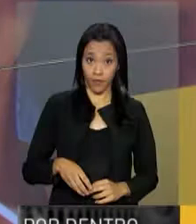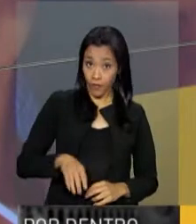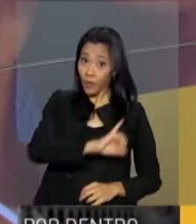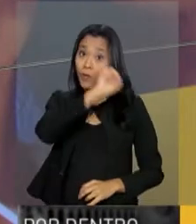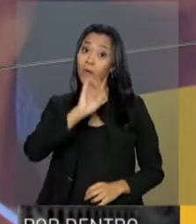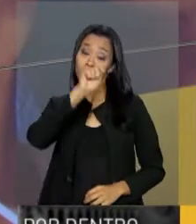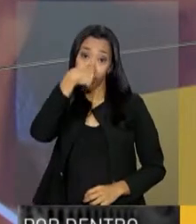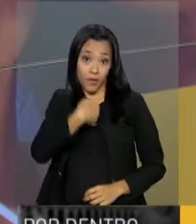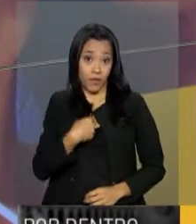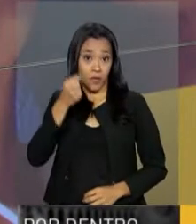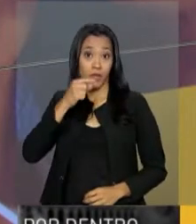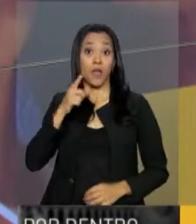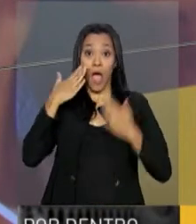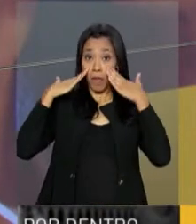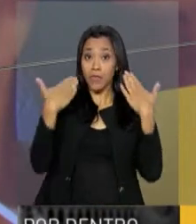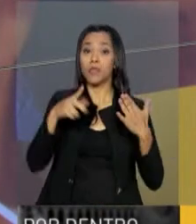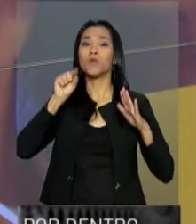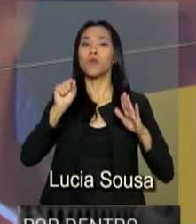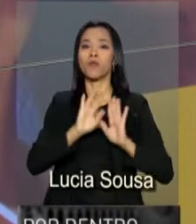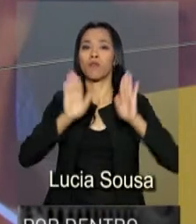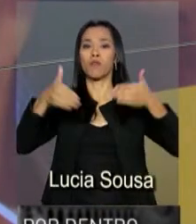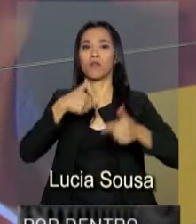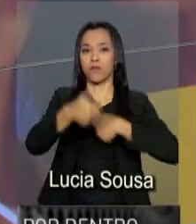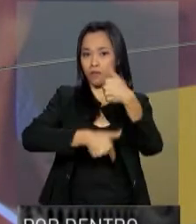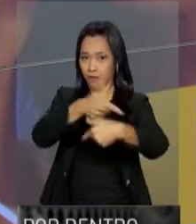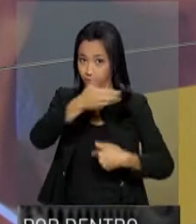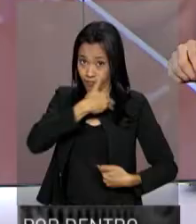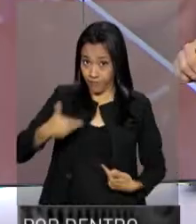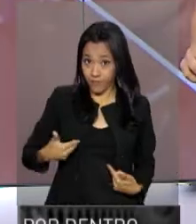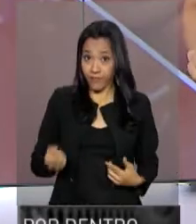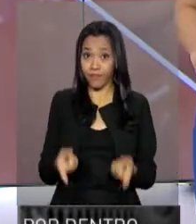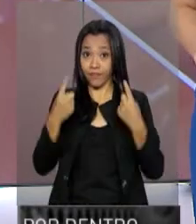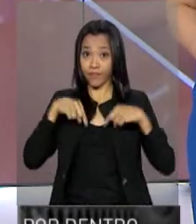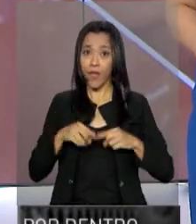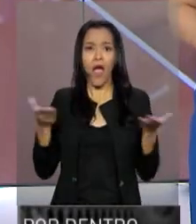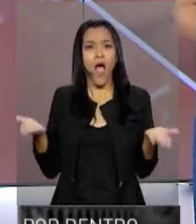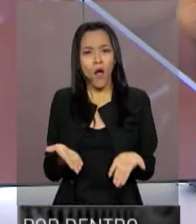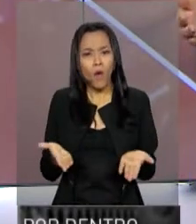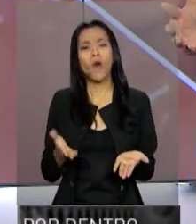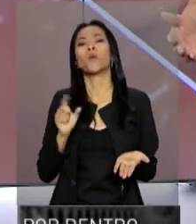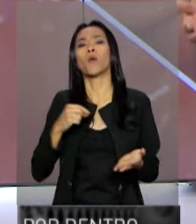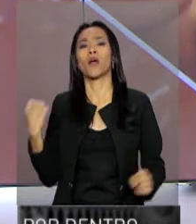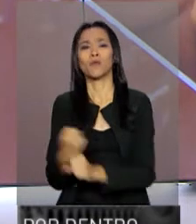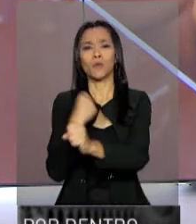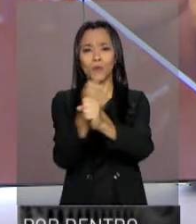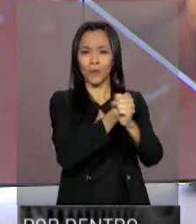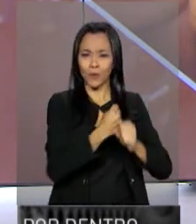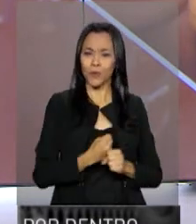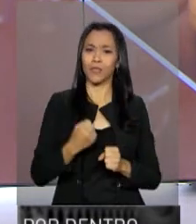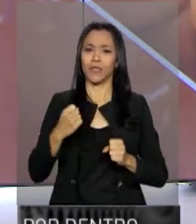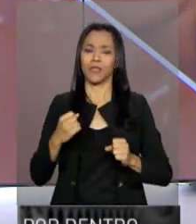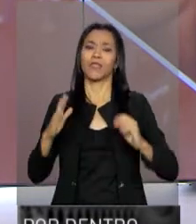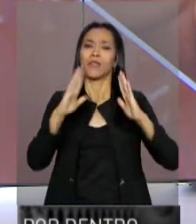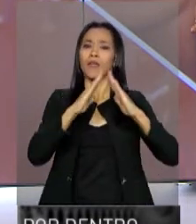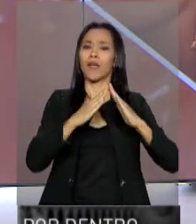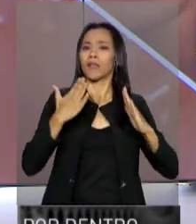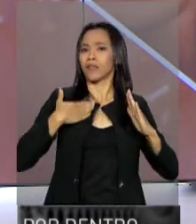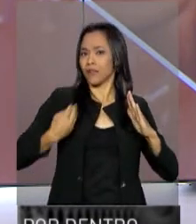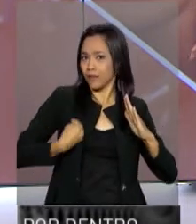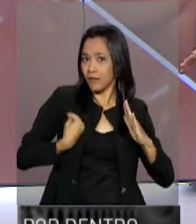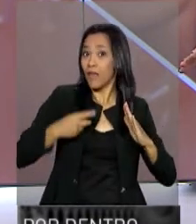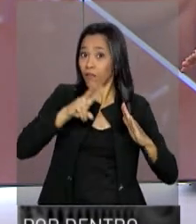Olá, sou Carla Vatier e esse é o programa Por Dentro do Governo. A partir de agora, os empreendimentos do Minha Casa Minha Vida serão